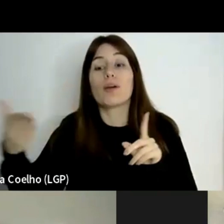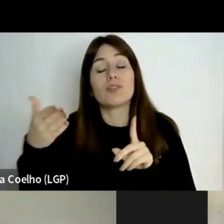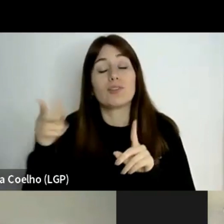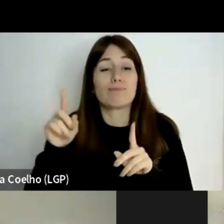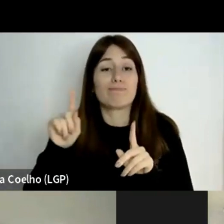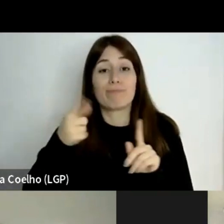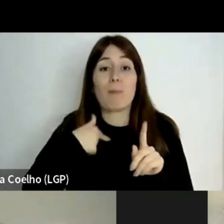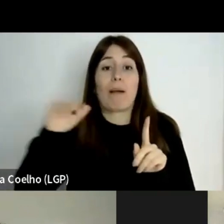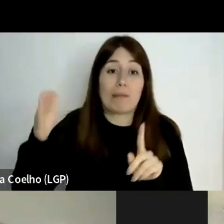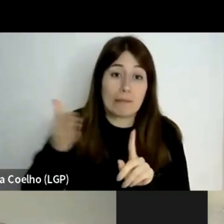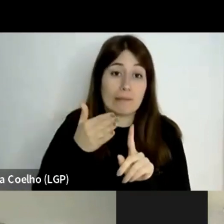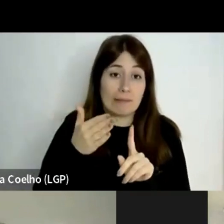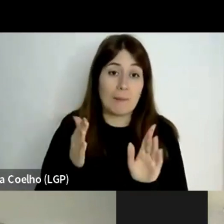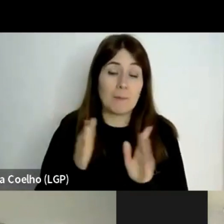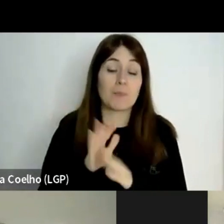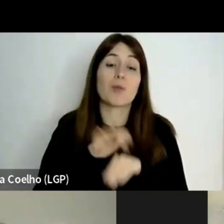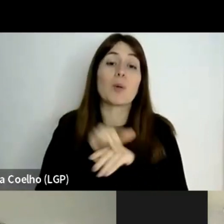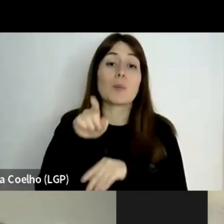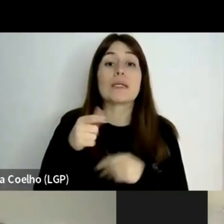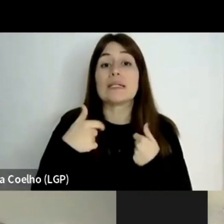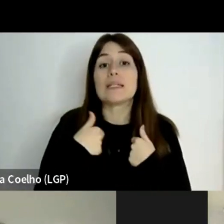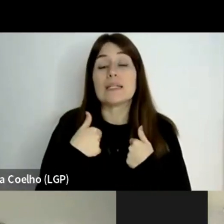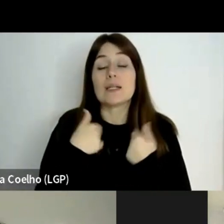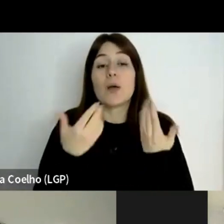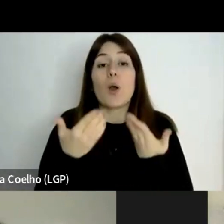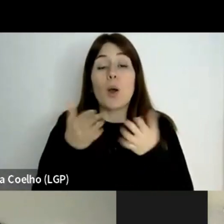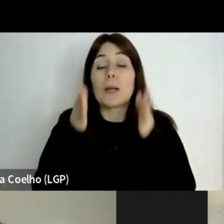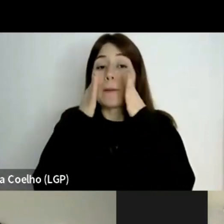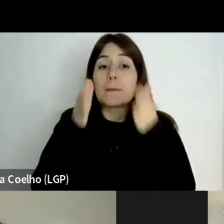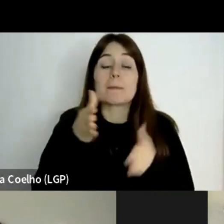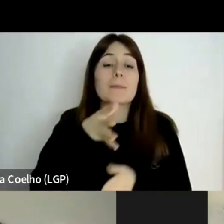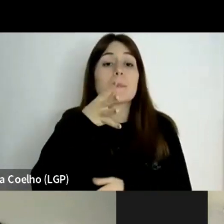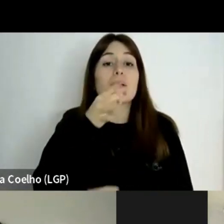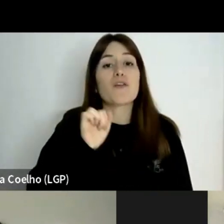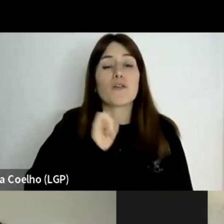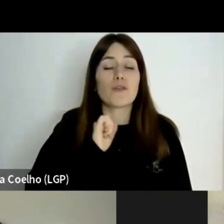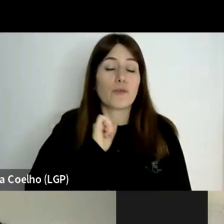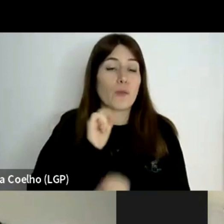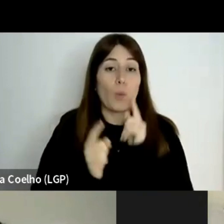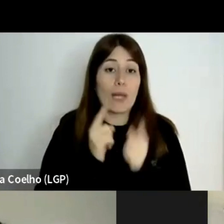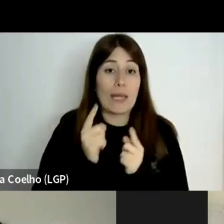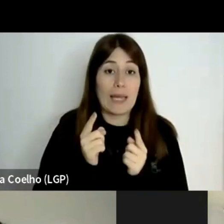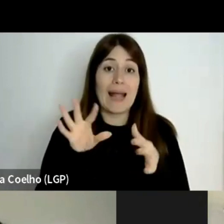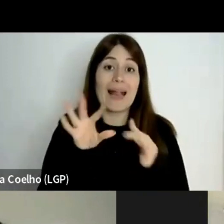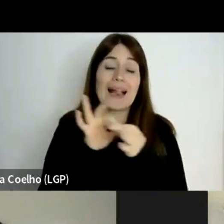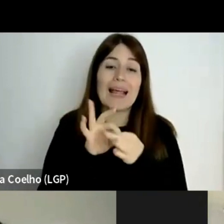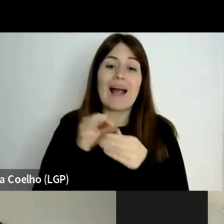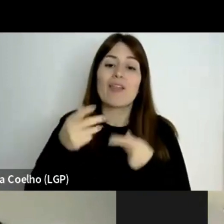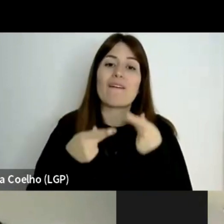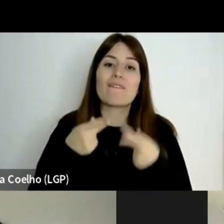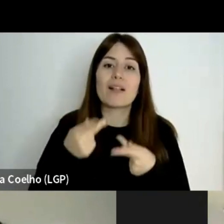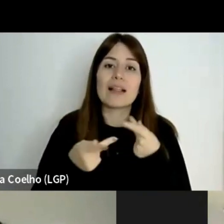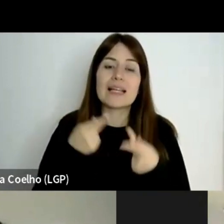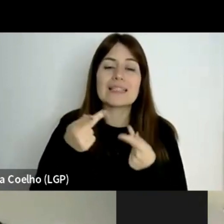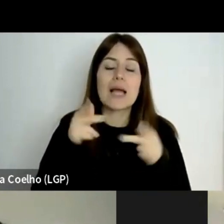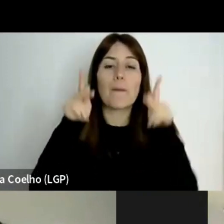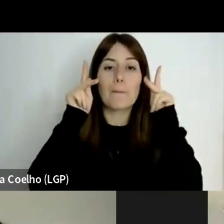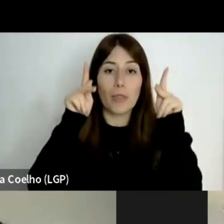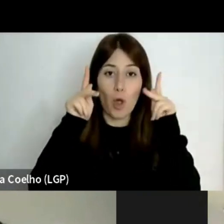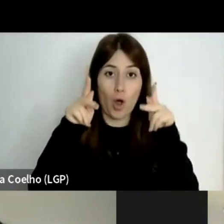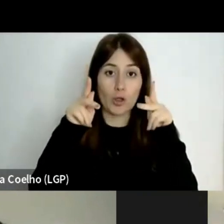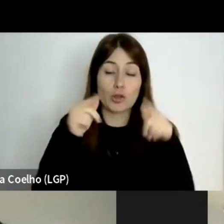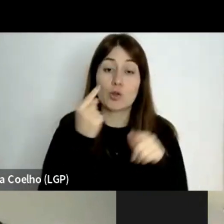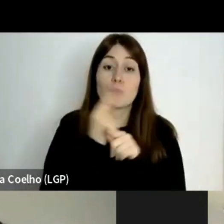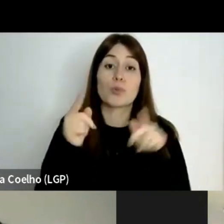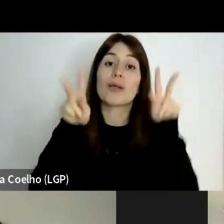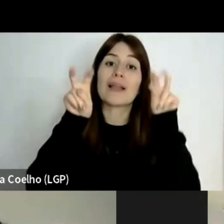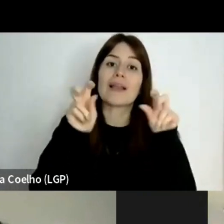Então, eu vou situar a minha intervenção, basicamente, na questão da avaliação pedagógica. Porque